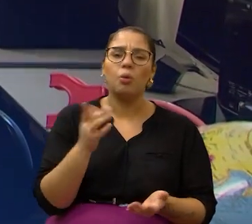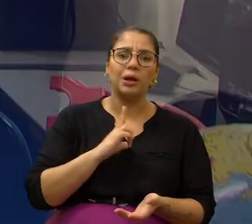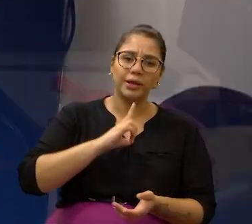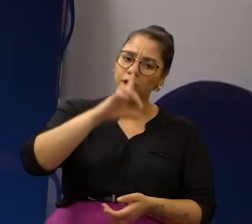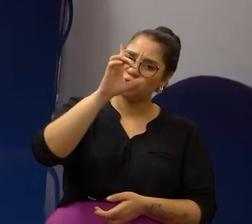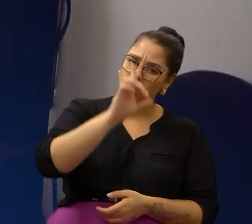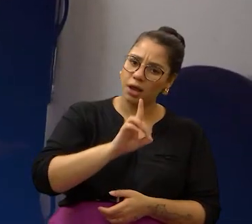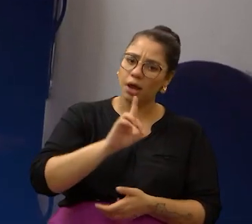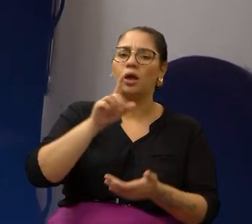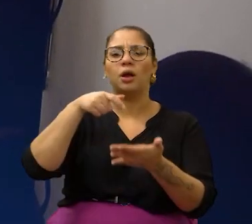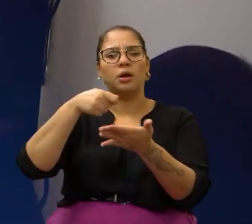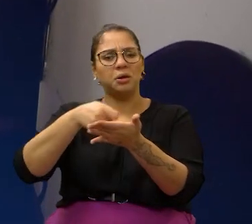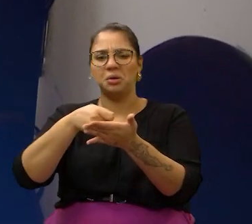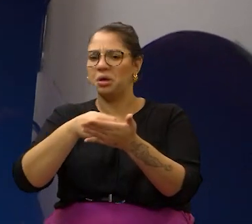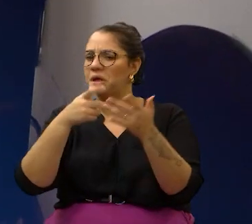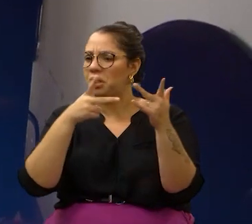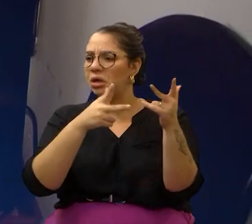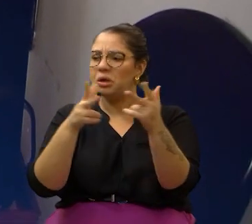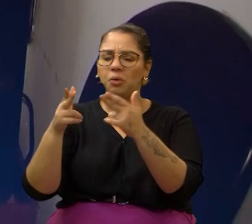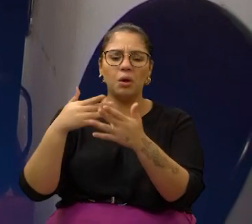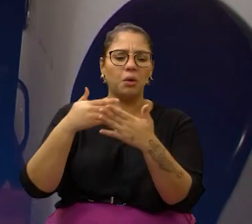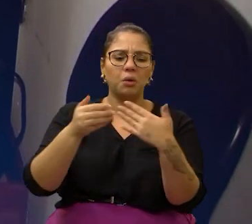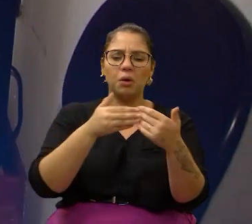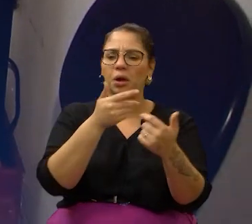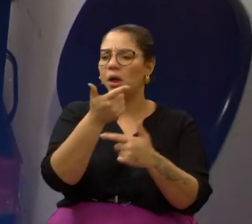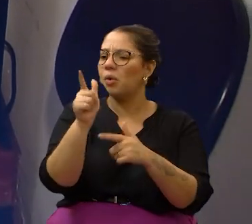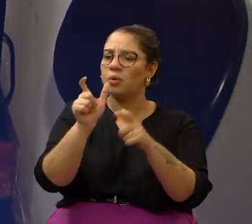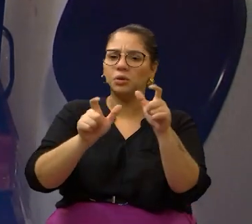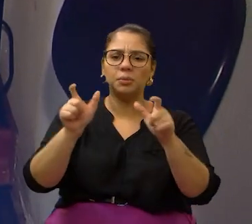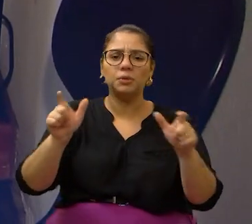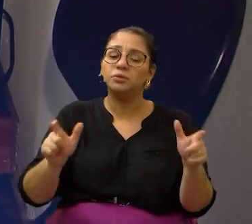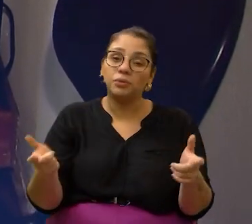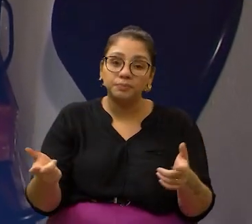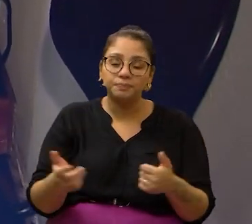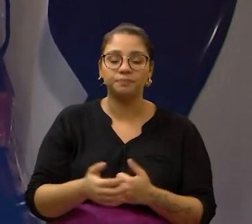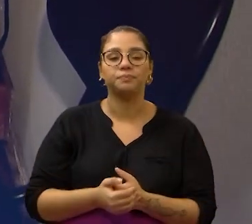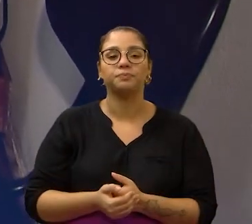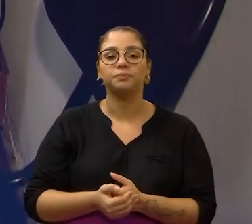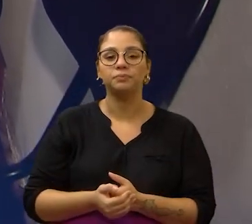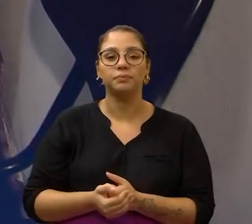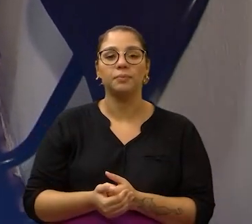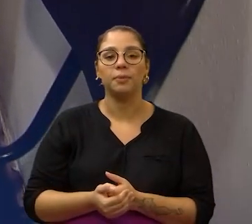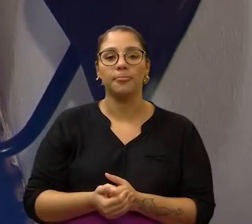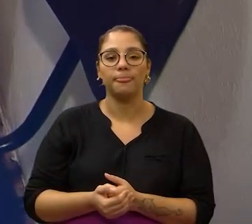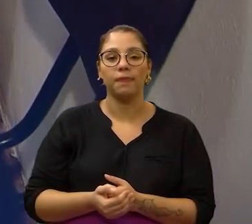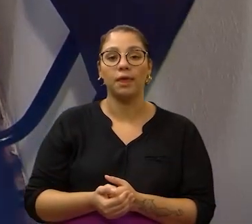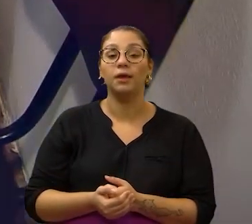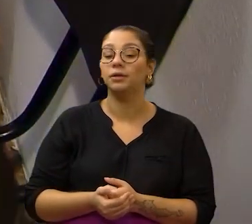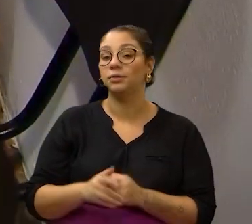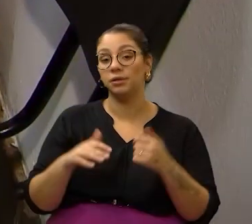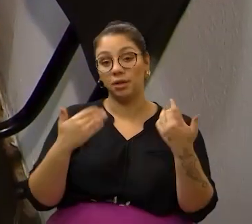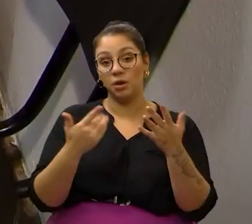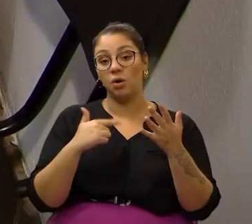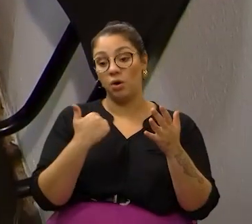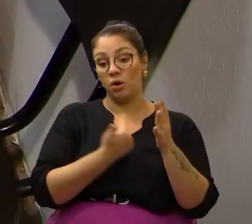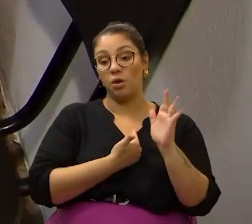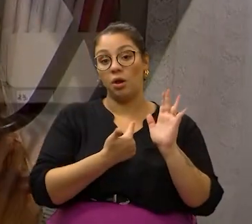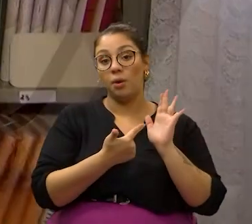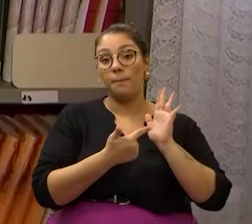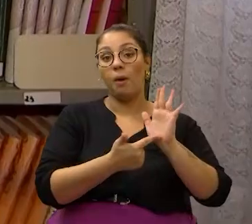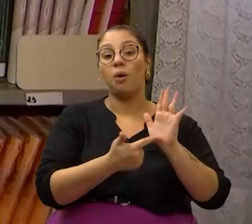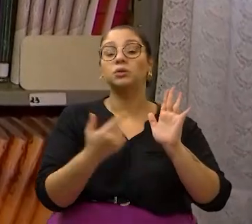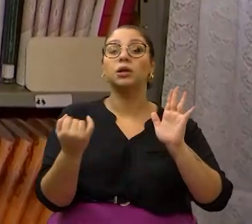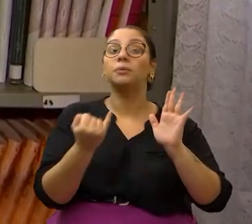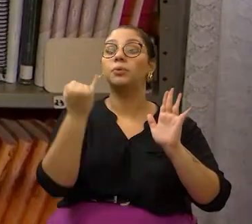seus direitos e deveres como qualquer outra pessoa tem o seu direito e deveres. A gente mostra para ele